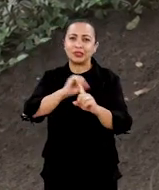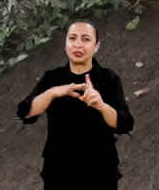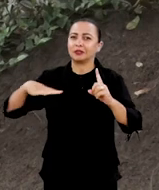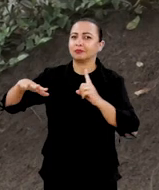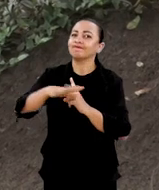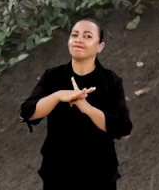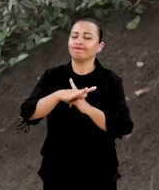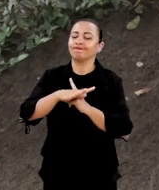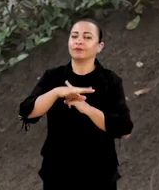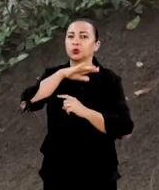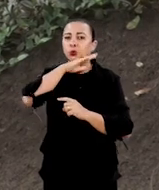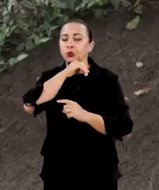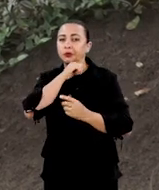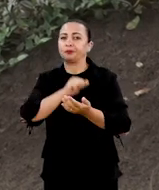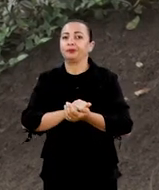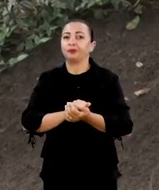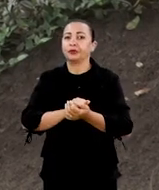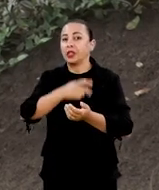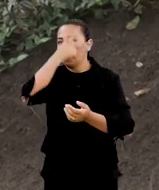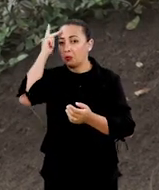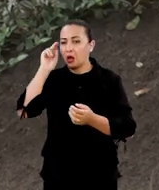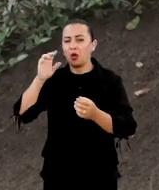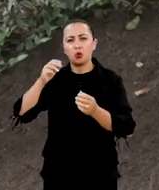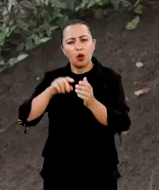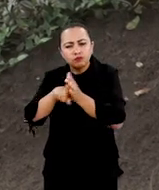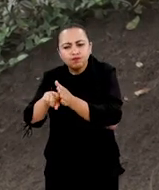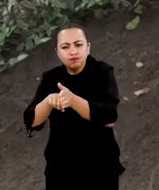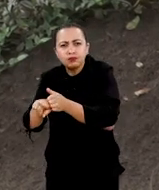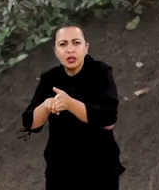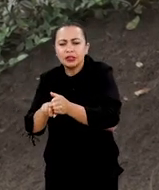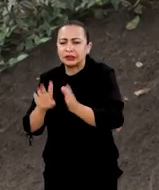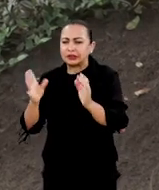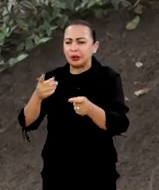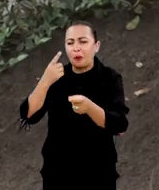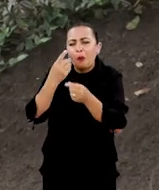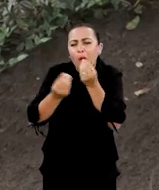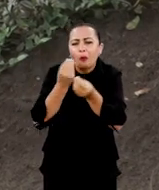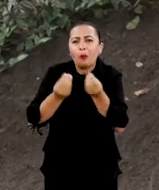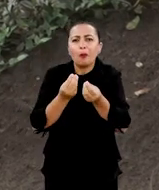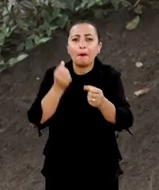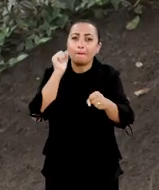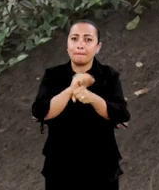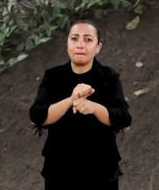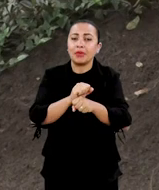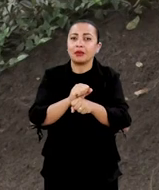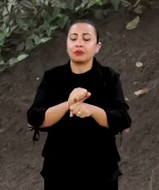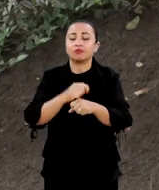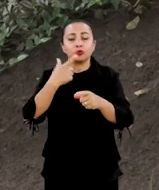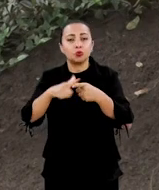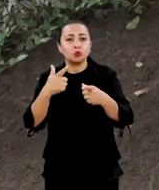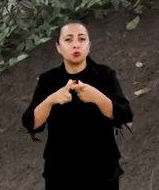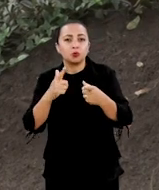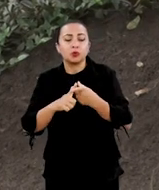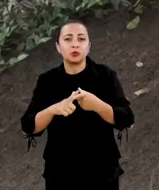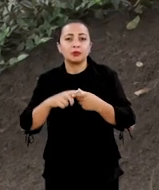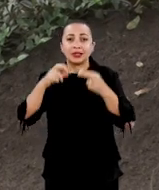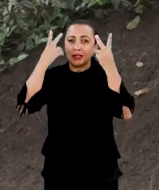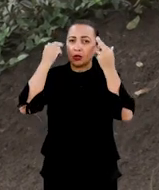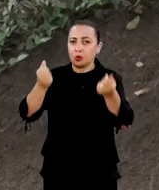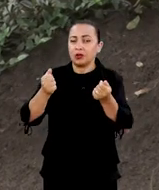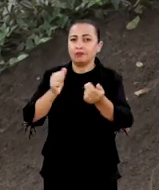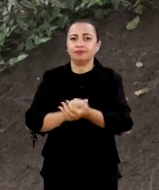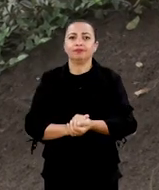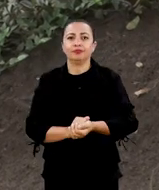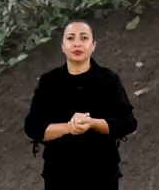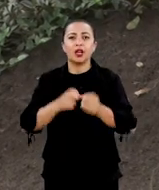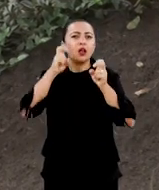ambientais. Por isso, cientistas se desdobram em descobrir soluções para frear estes efeitos negativos. E